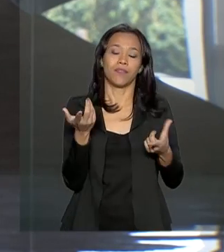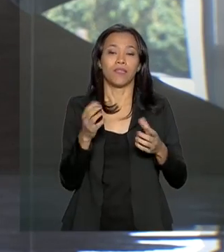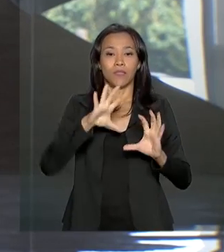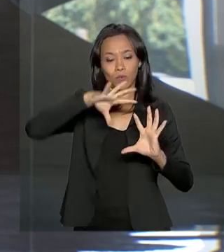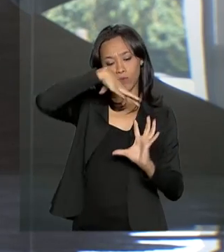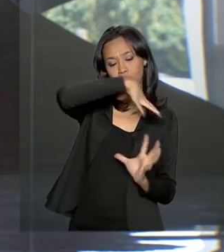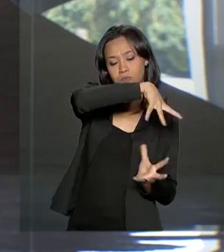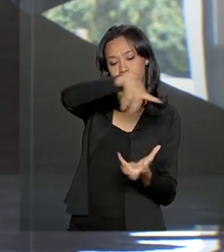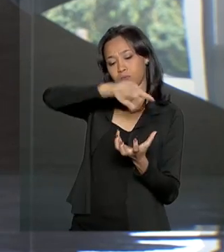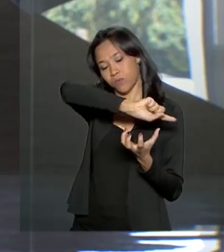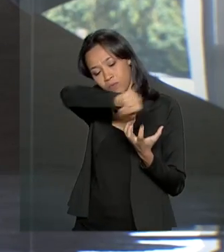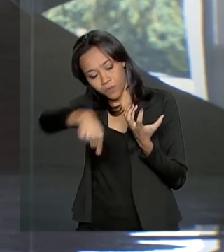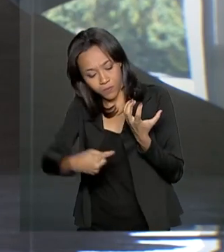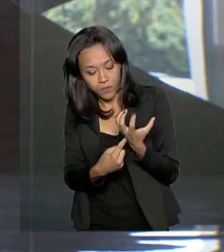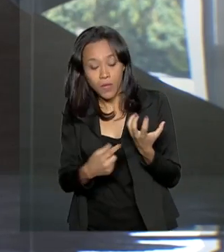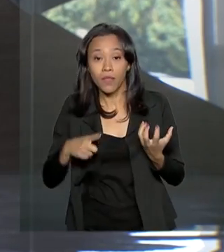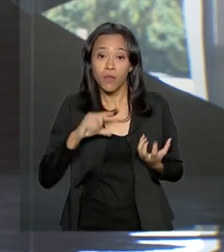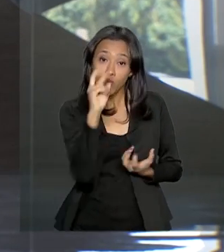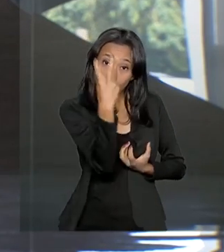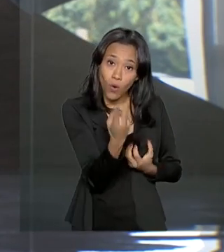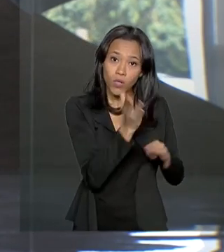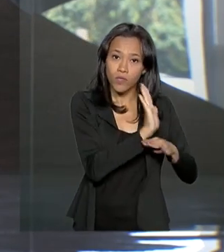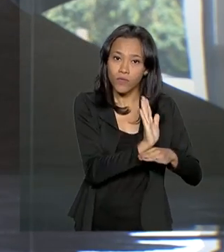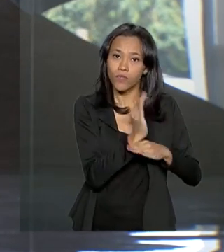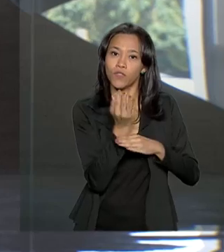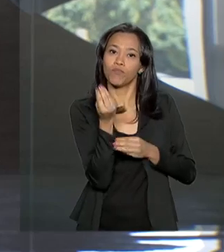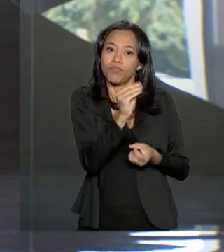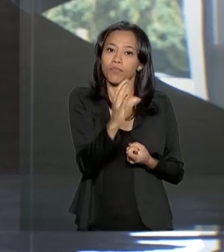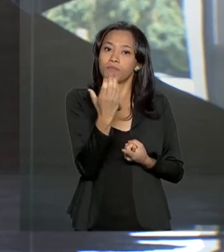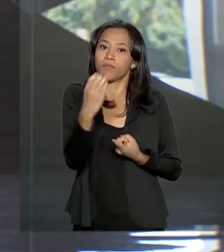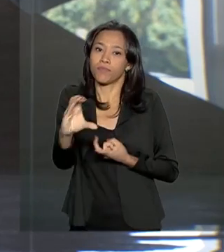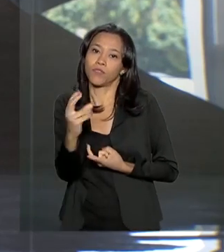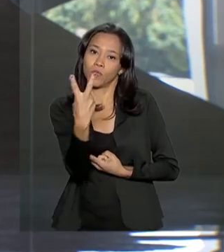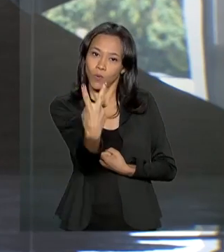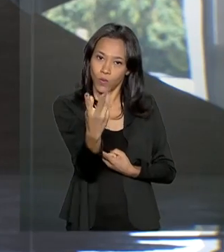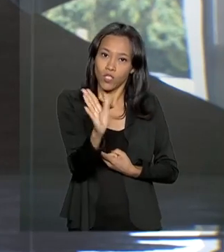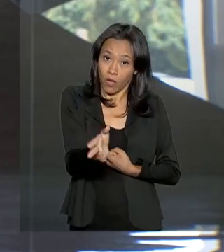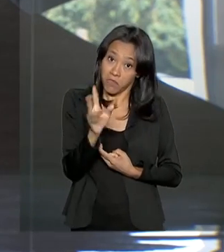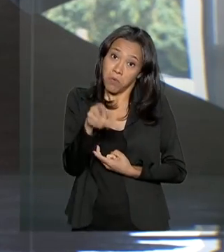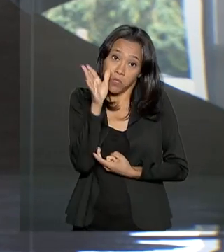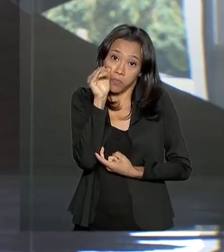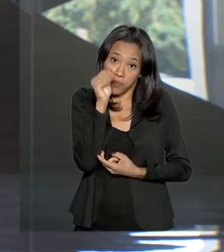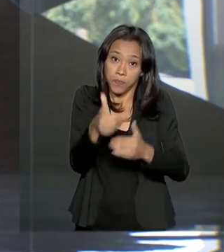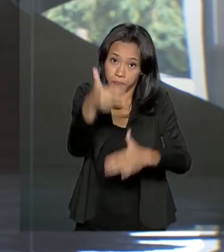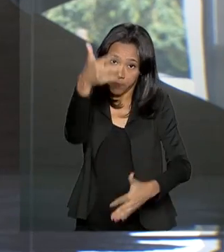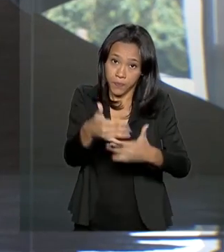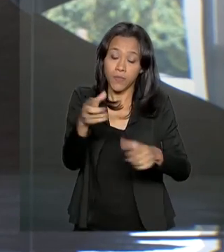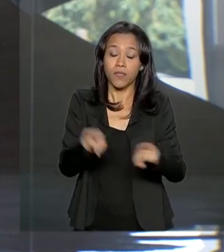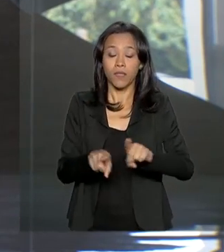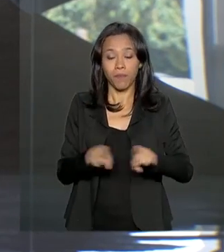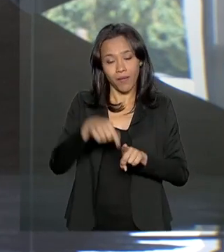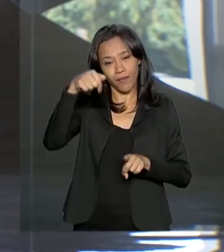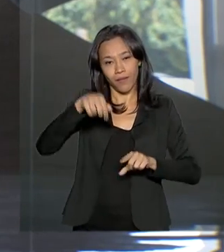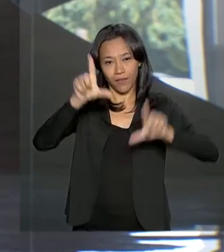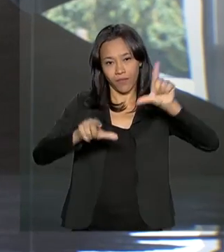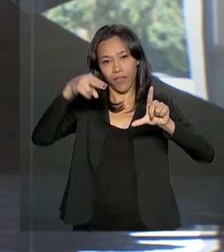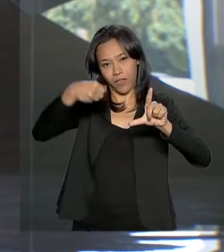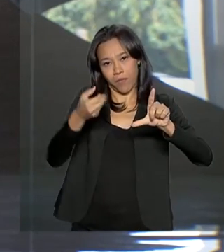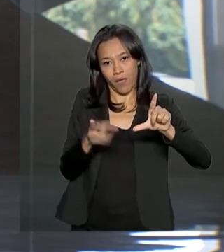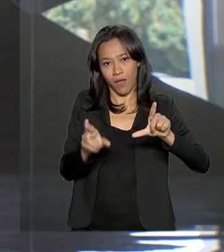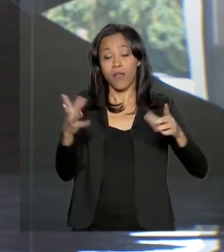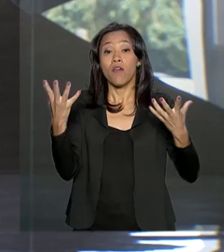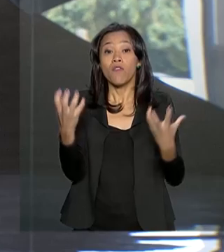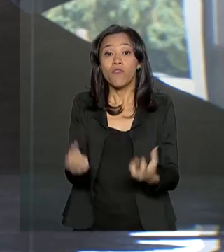Já temos dois episódios no ar, você pode ver nas nossas redes sociais e também aqui na TVNBR. Agora, nós vamos